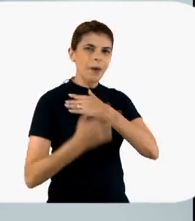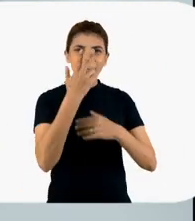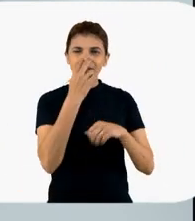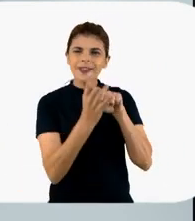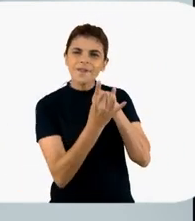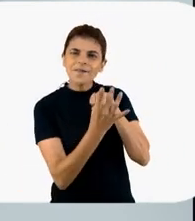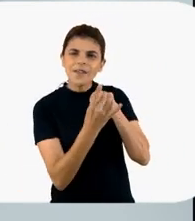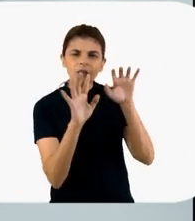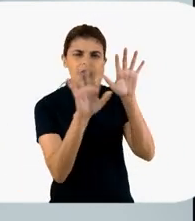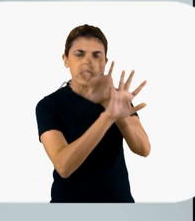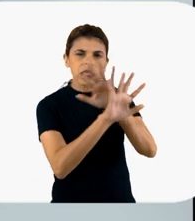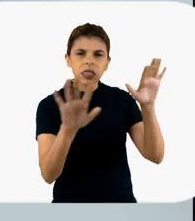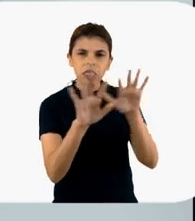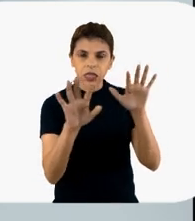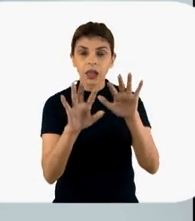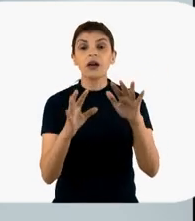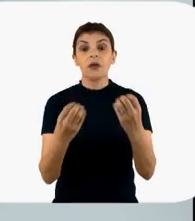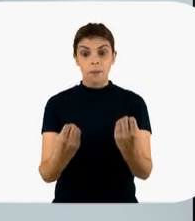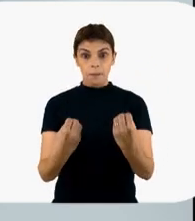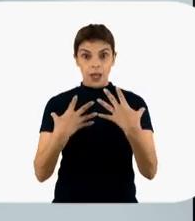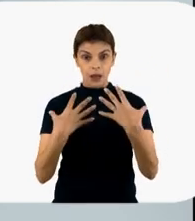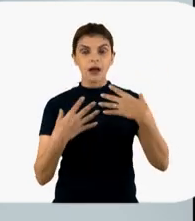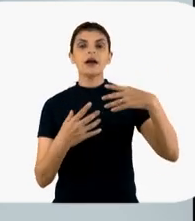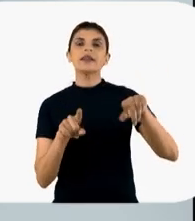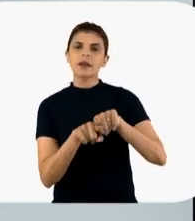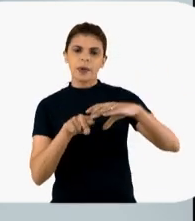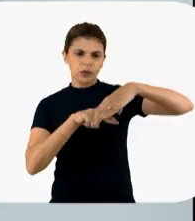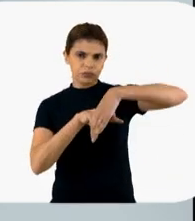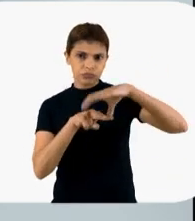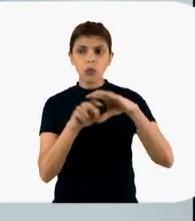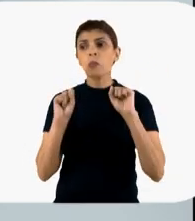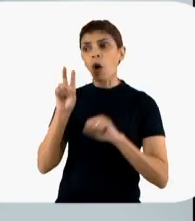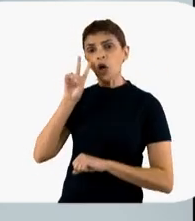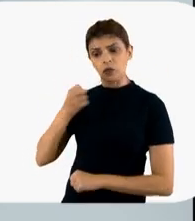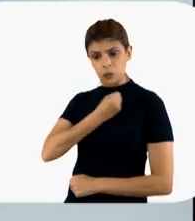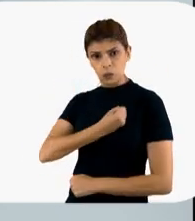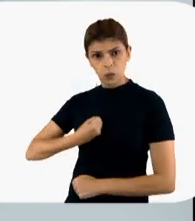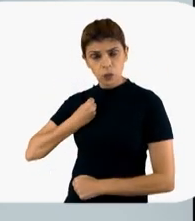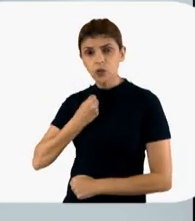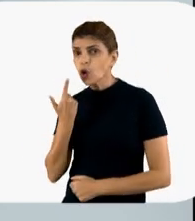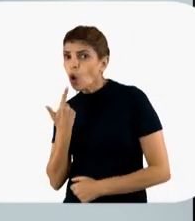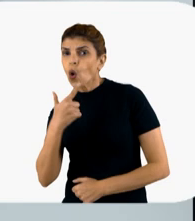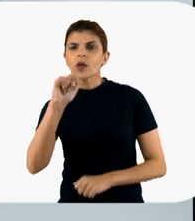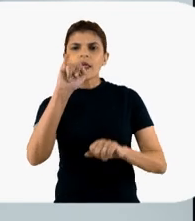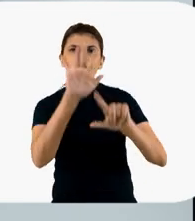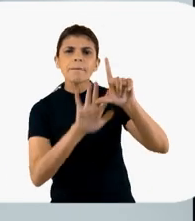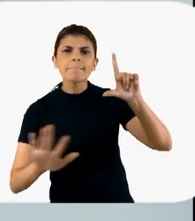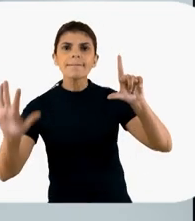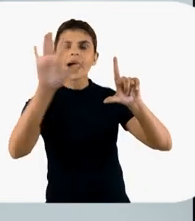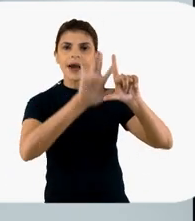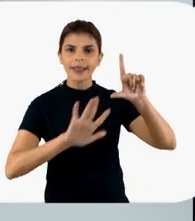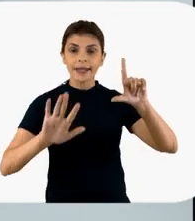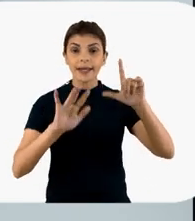foscos que a gente vê nas tomografias, eles podem também ser visualizados, não no ultrassom, através de uma outra